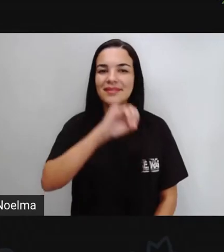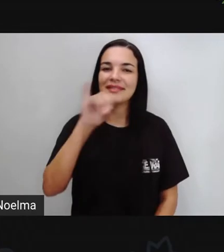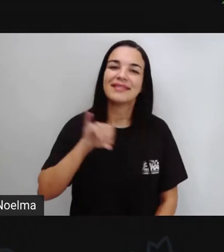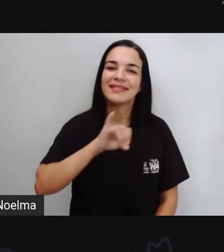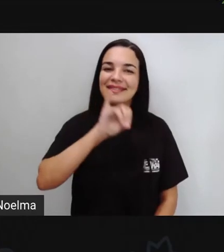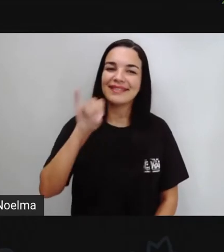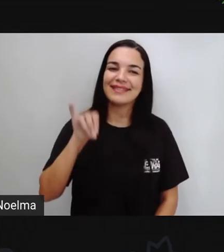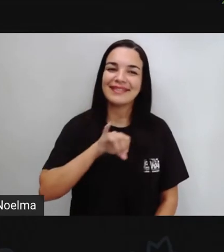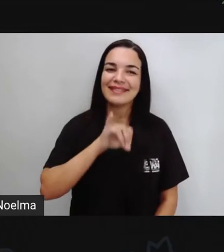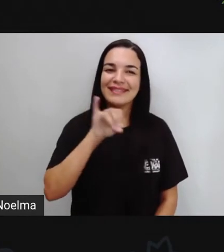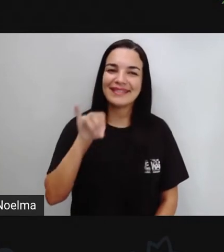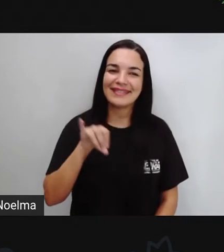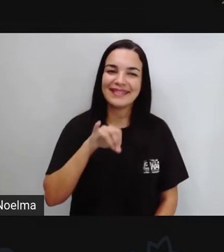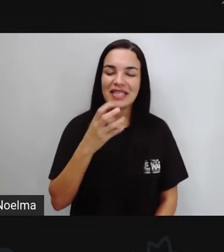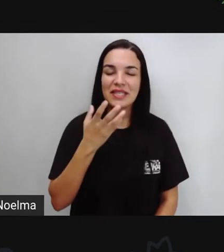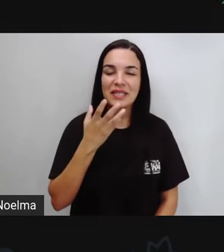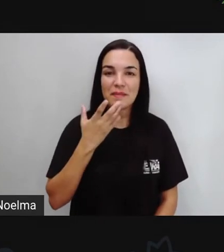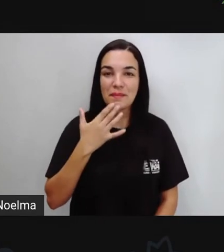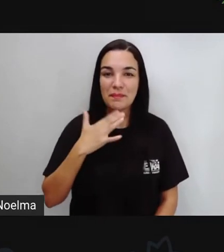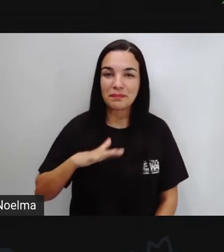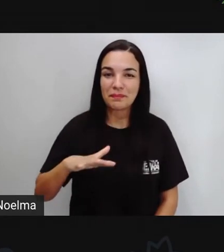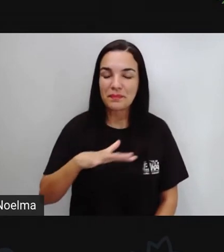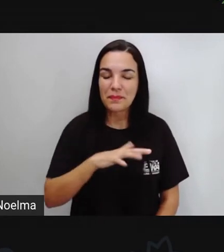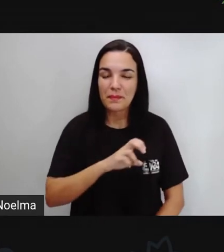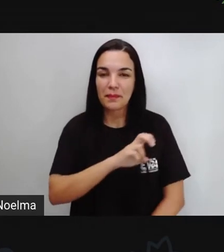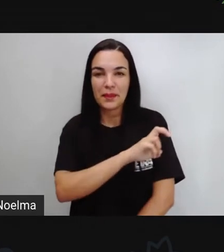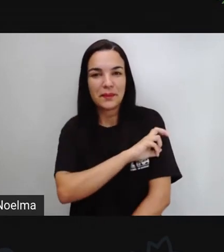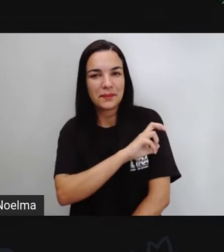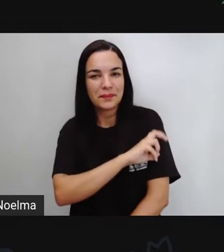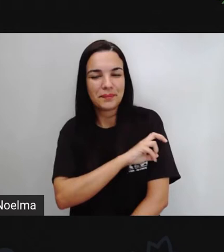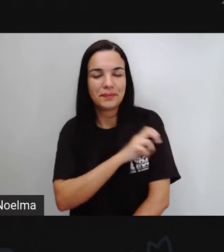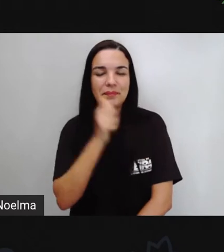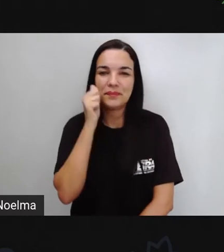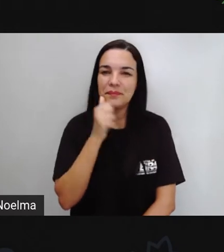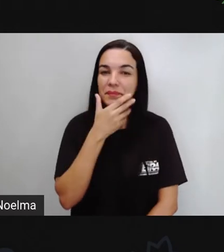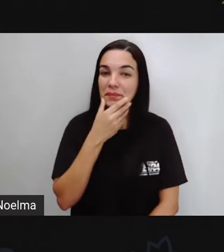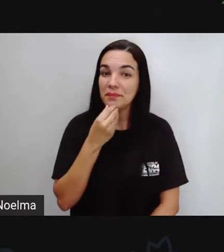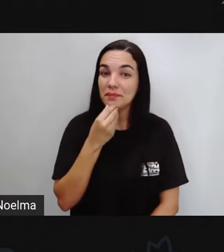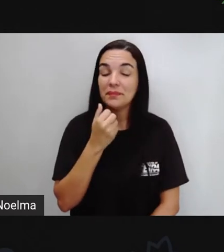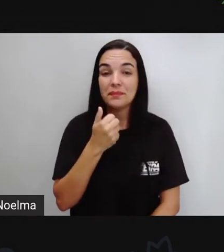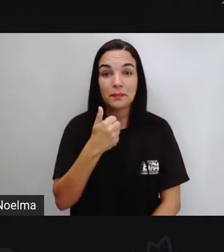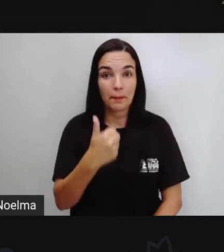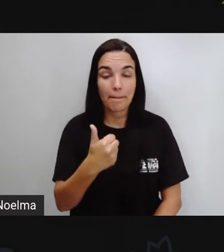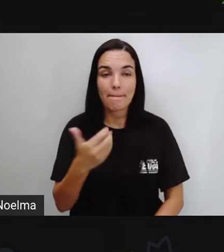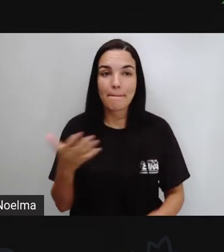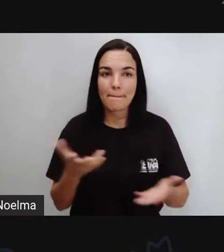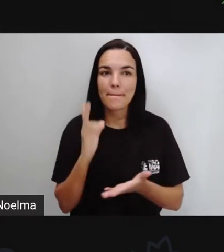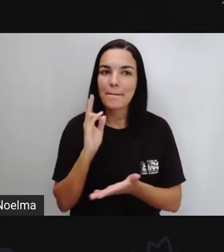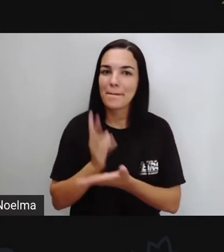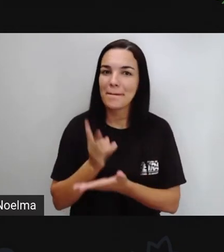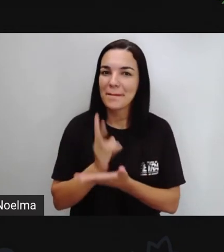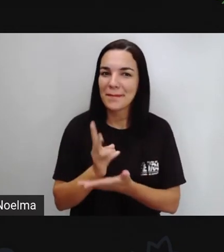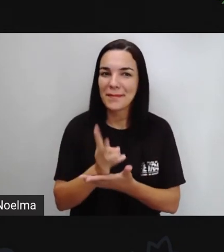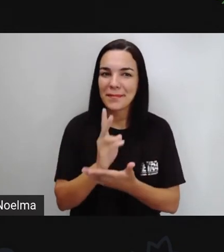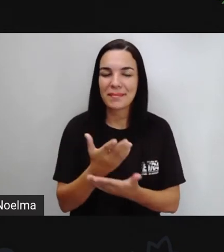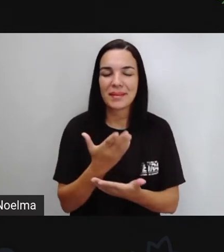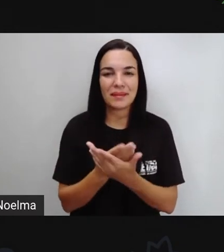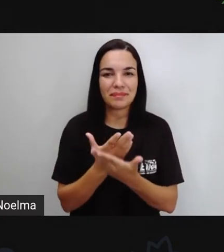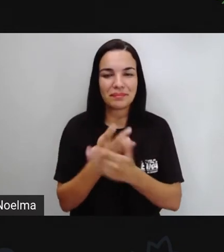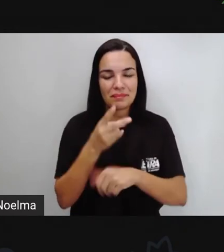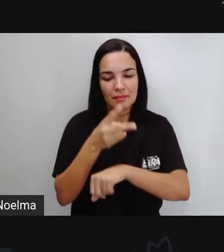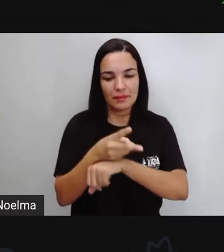Olá, meninos e meninas aí do quinto ano, olhem só, vamos continuar, não é, com a nossa